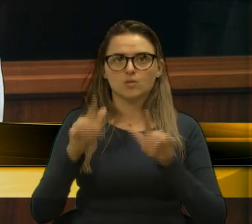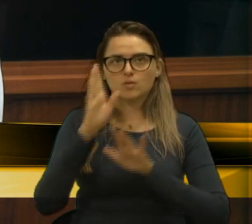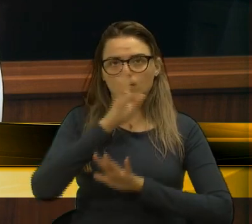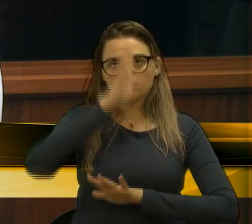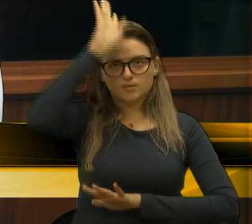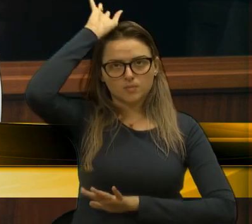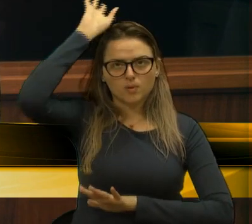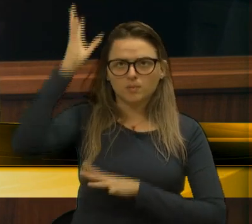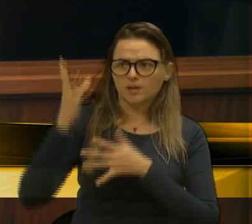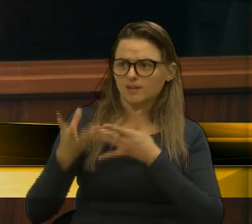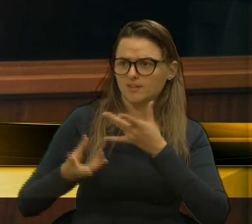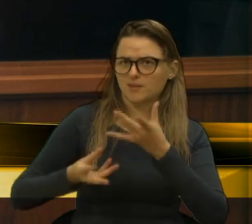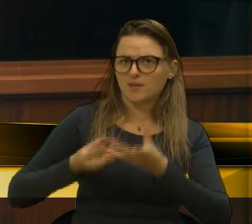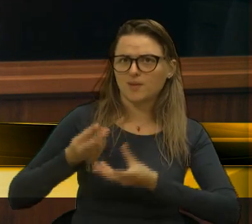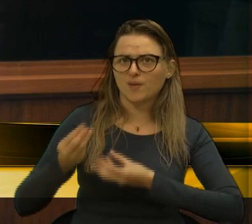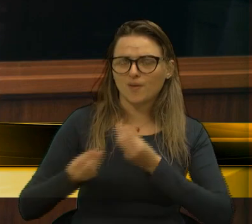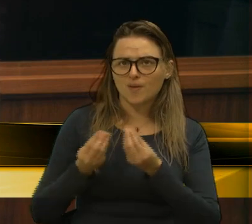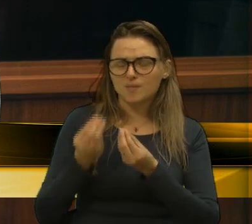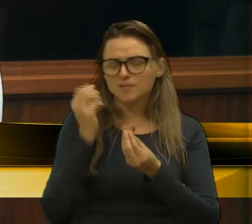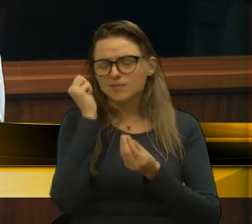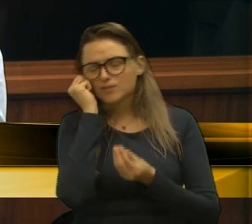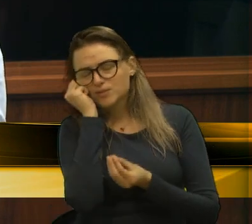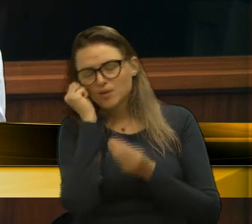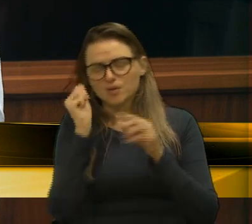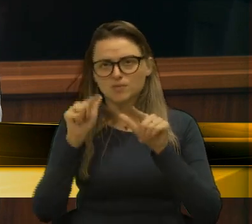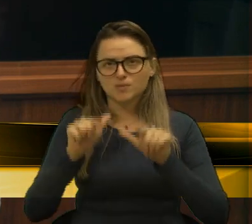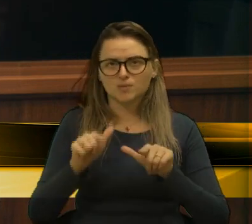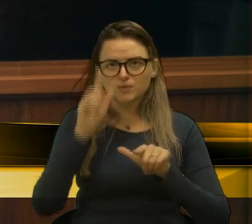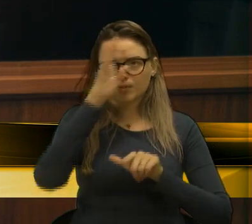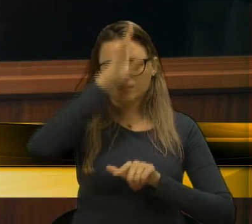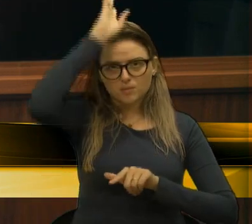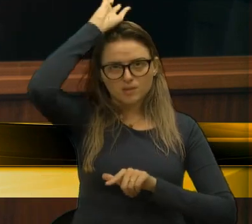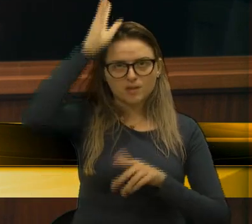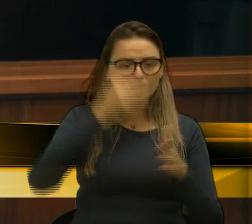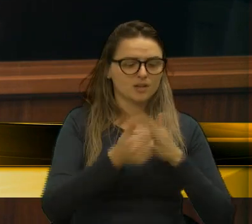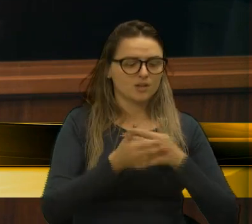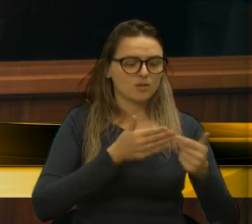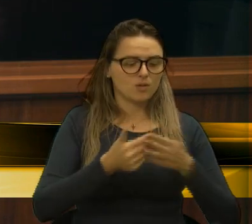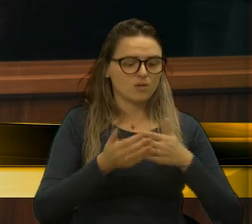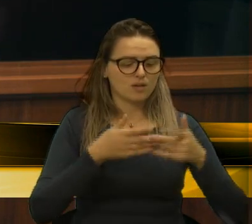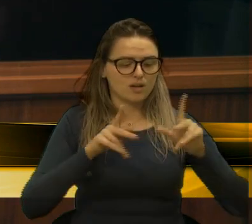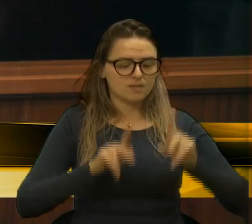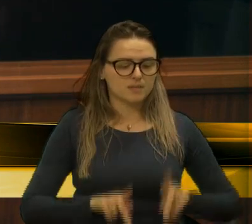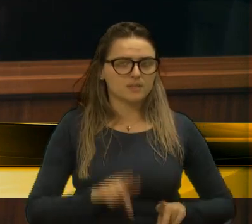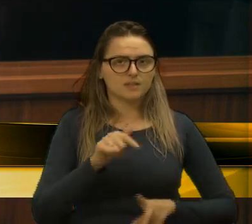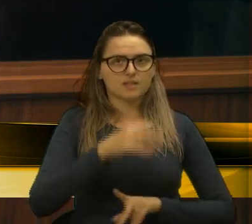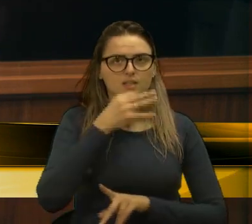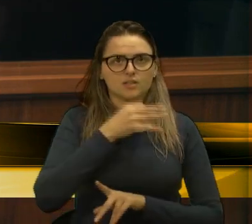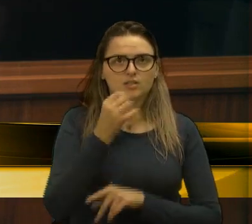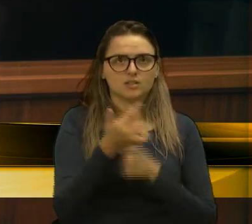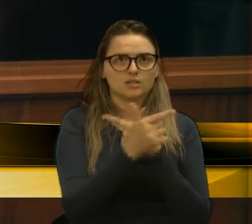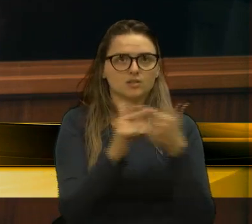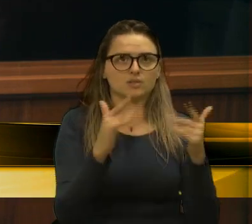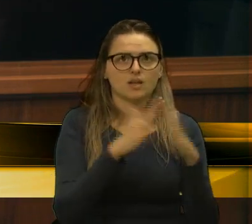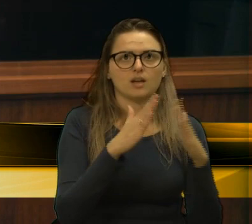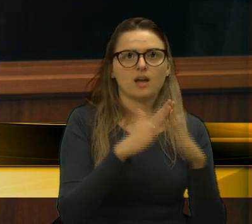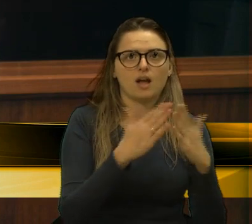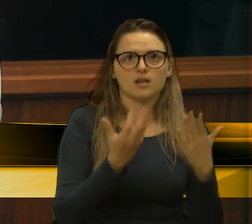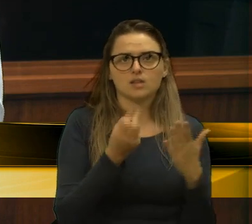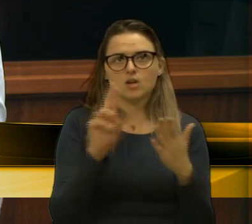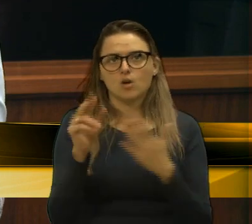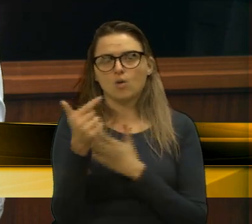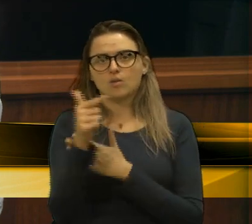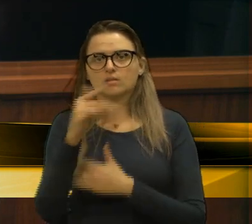Como assim dorme no quartel dos bombeiros? Qualquer pessoa aqui em Caxias, que não tem onde ficar, ou que não ganha o